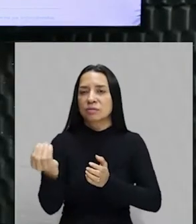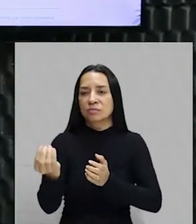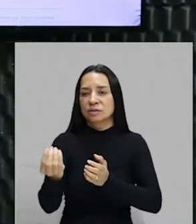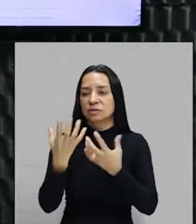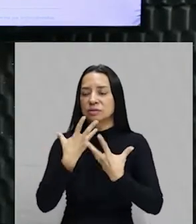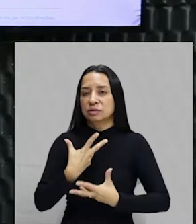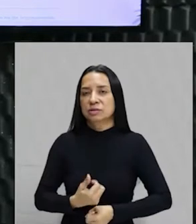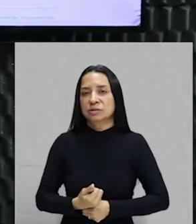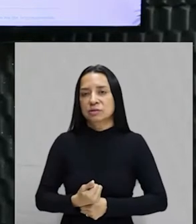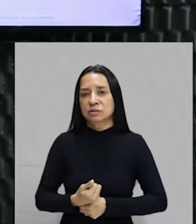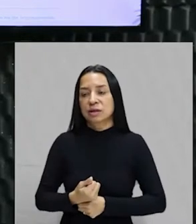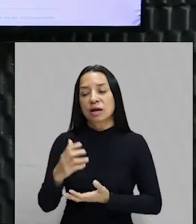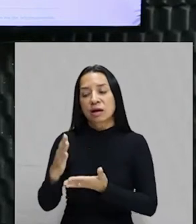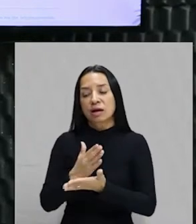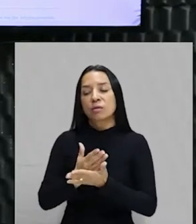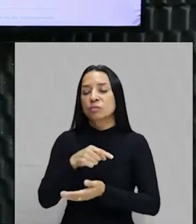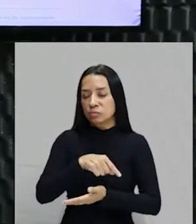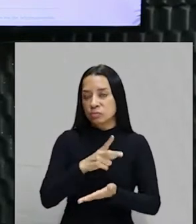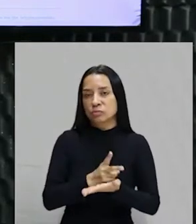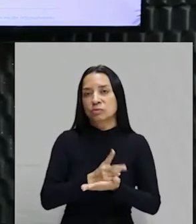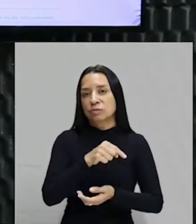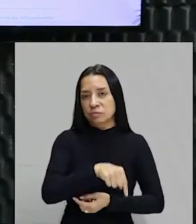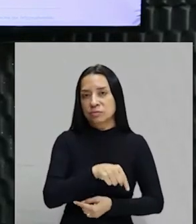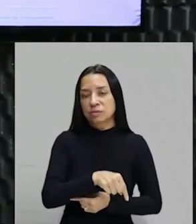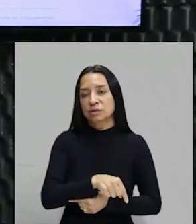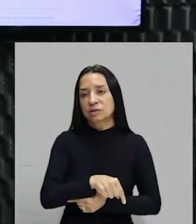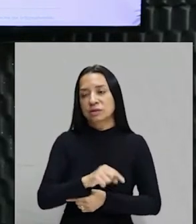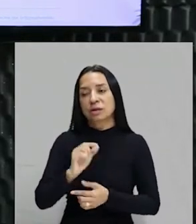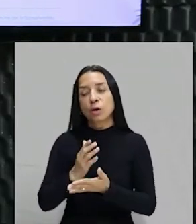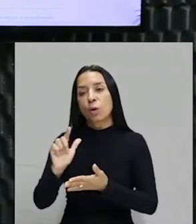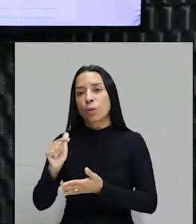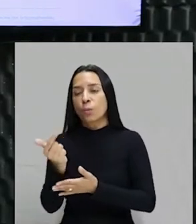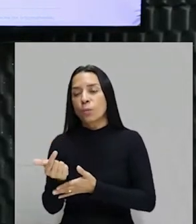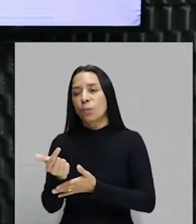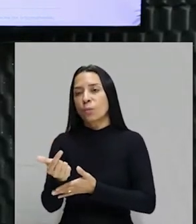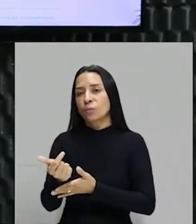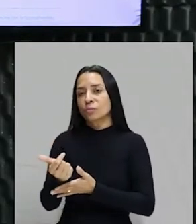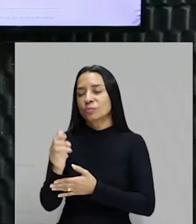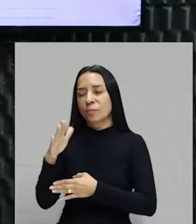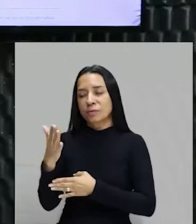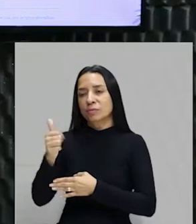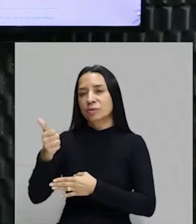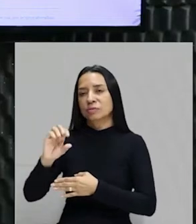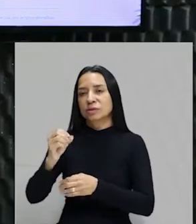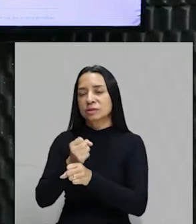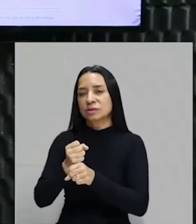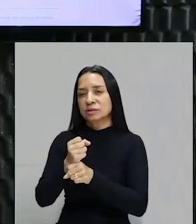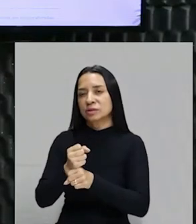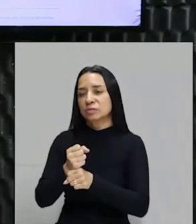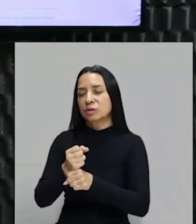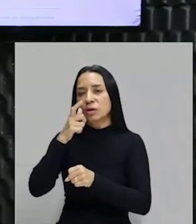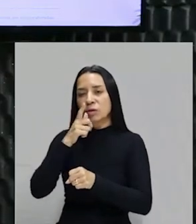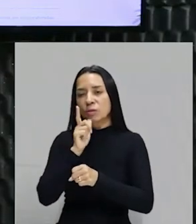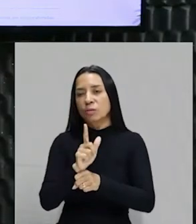mantiveram estadia aqui, alguns levaram mais ou menos 10 anos, depois de uma série de represálias, para conseguir estabelecer o